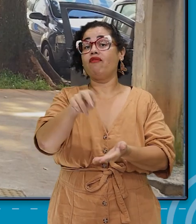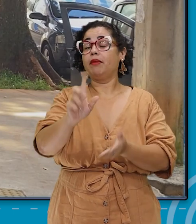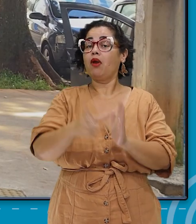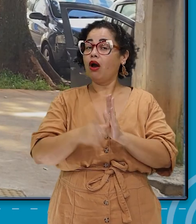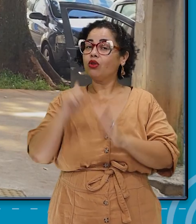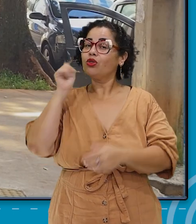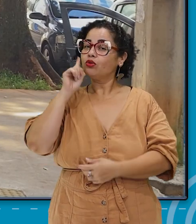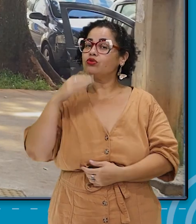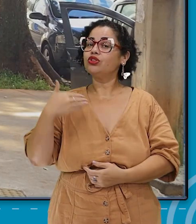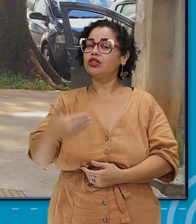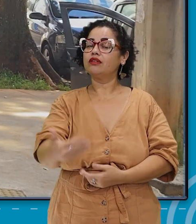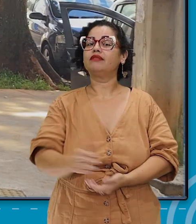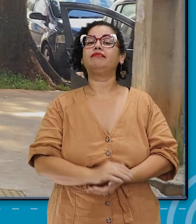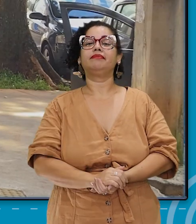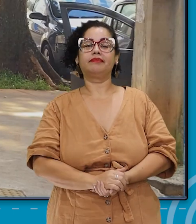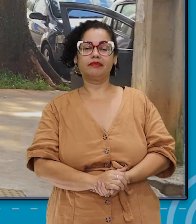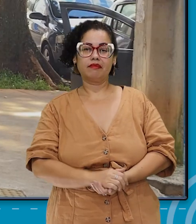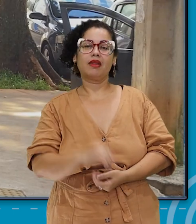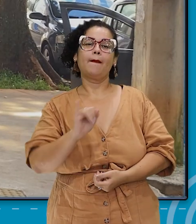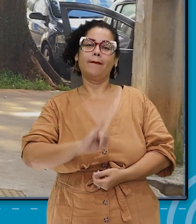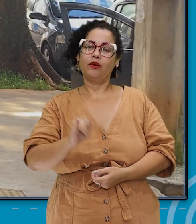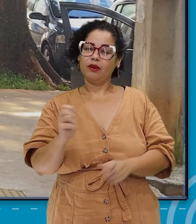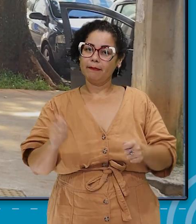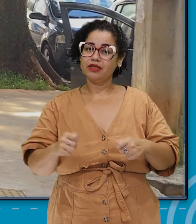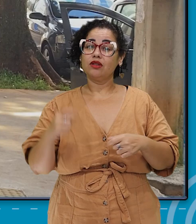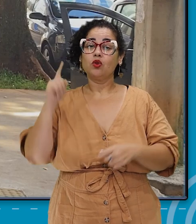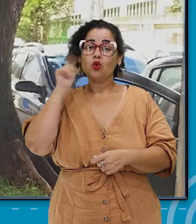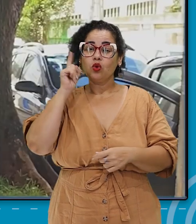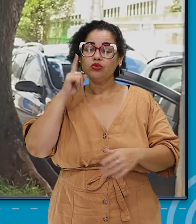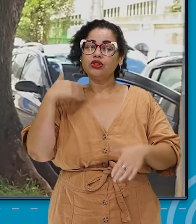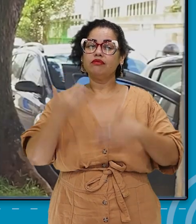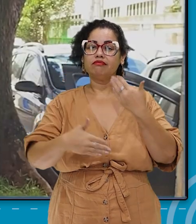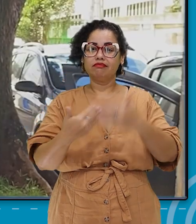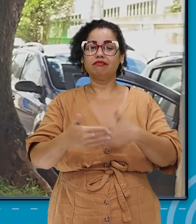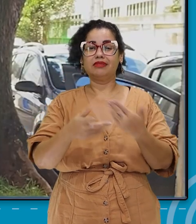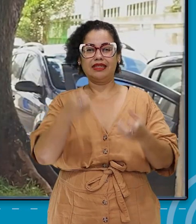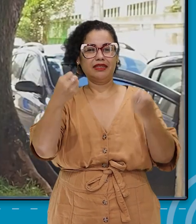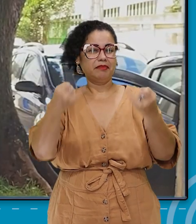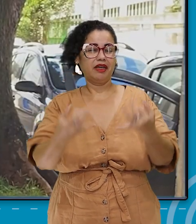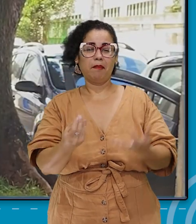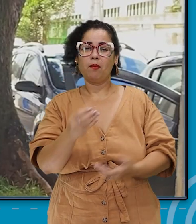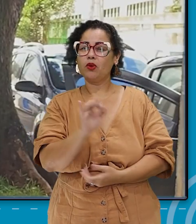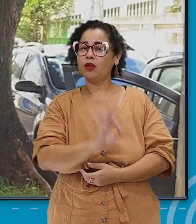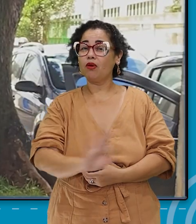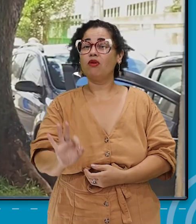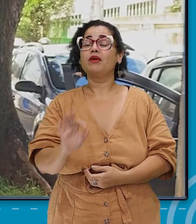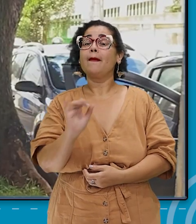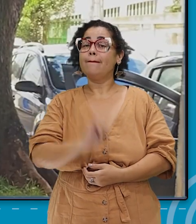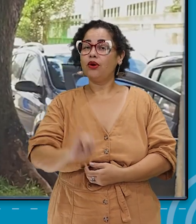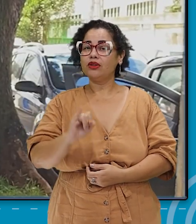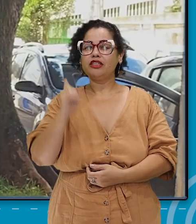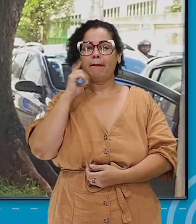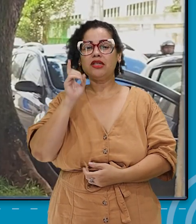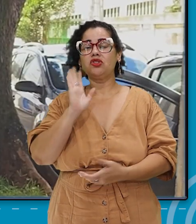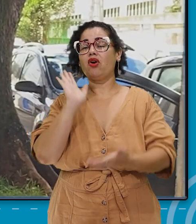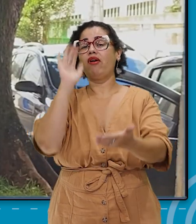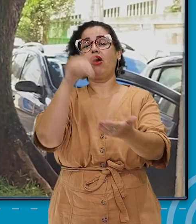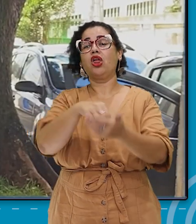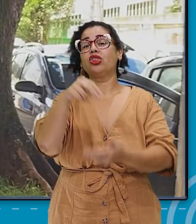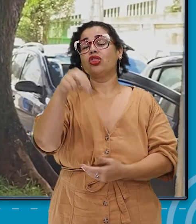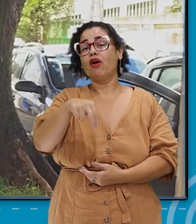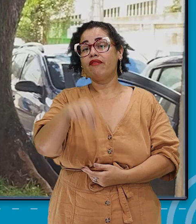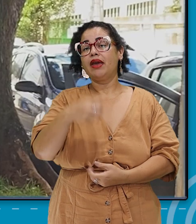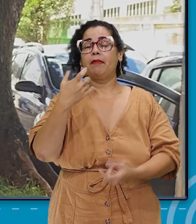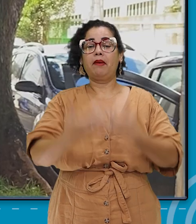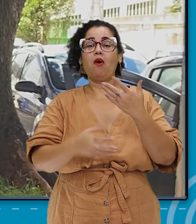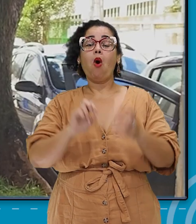em novembro? Isso, é importante esse olhar a partir de ações cotidianas. Isso que a Tietê falou é muito importante, não deixar só para o 20 de